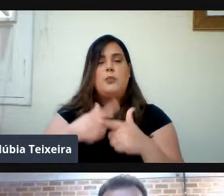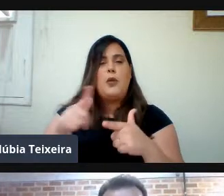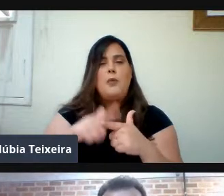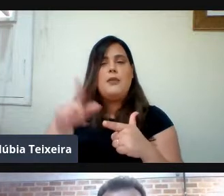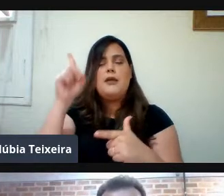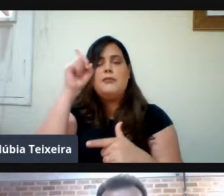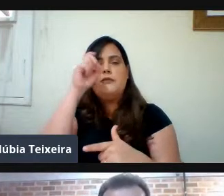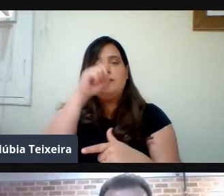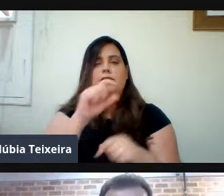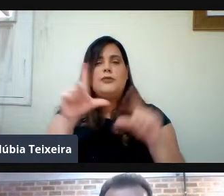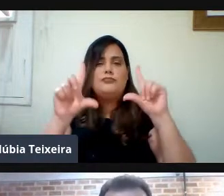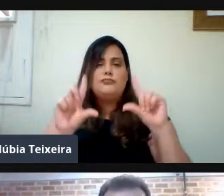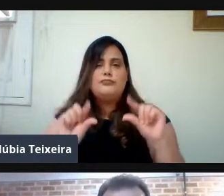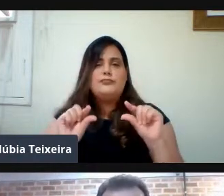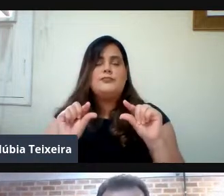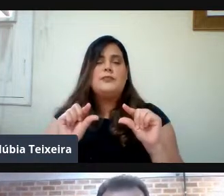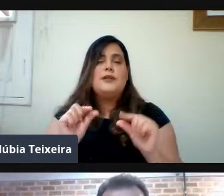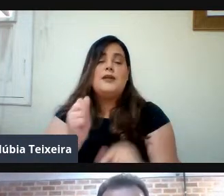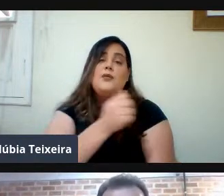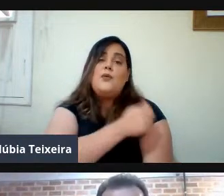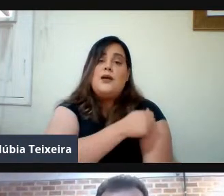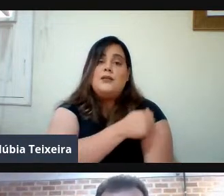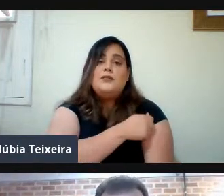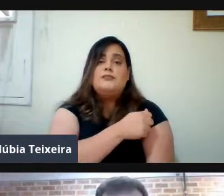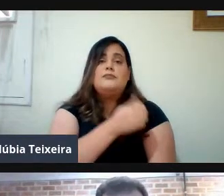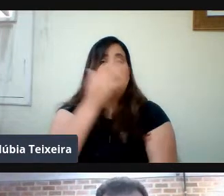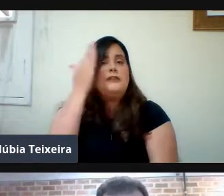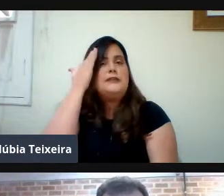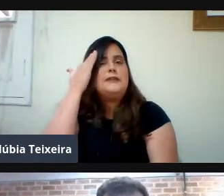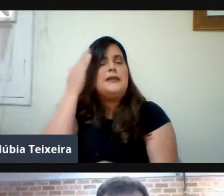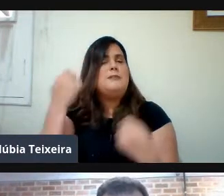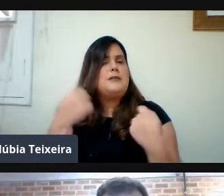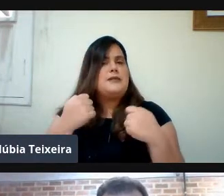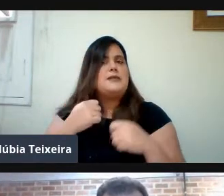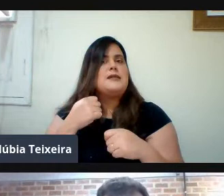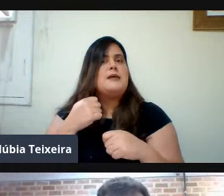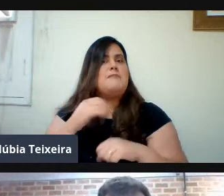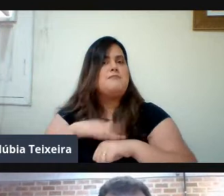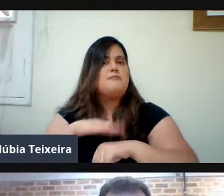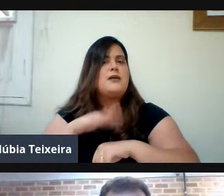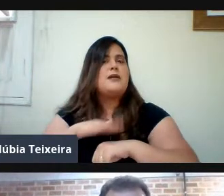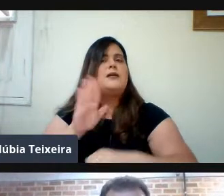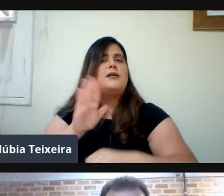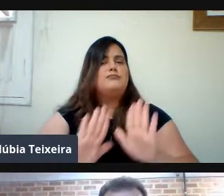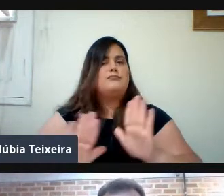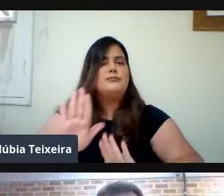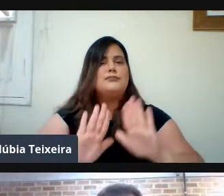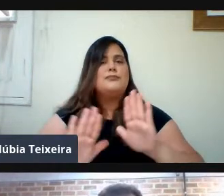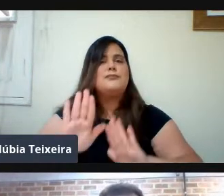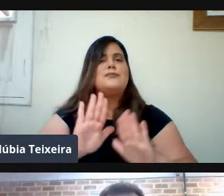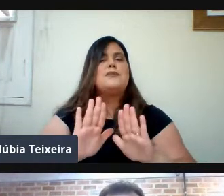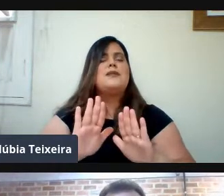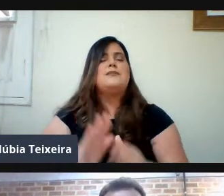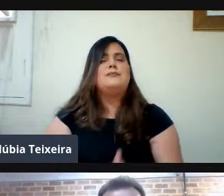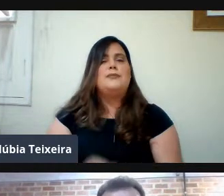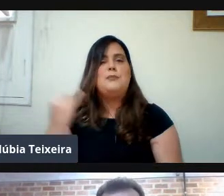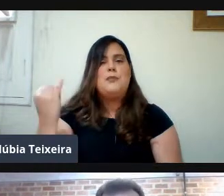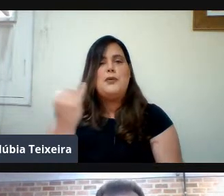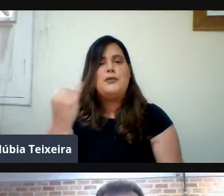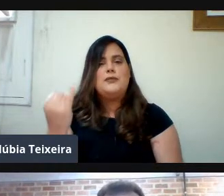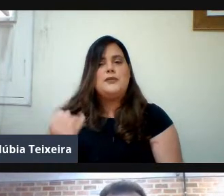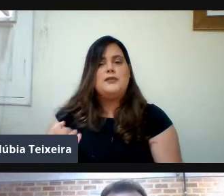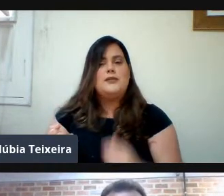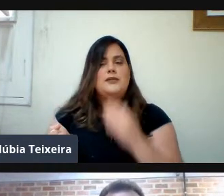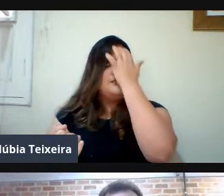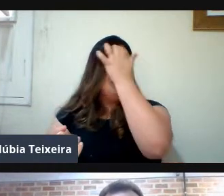Dicentes Que é aqueles Que mais precisam Do nosso Conhecimento Hoje E das nossas Condições Para isso Nós temos A